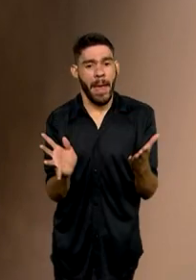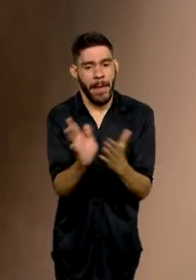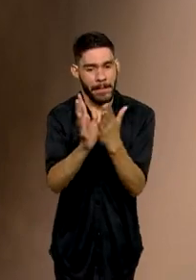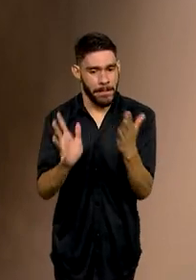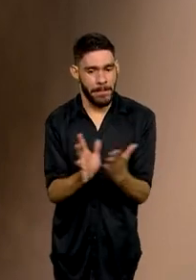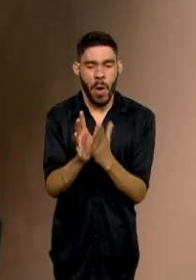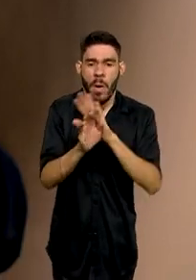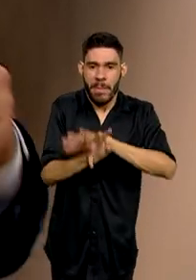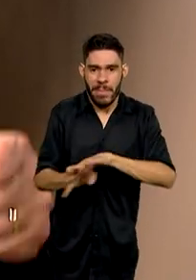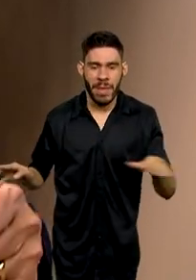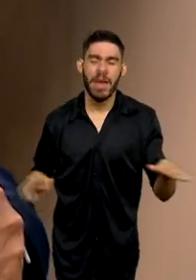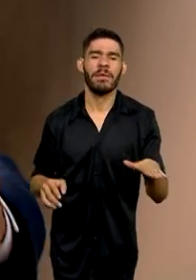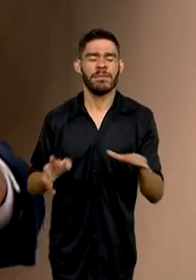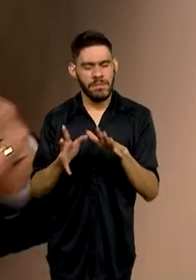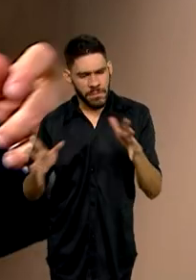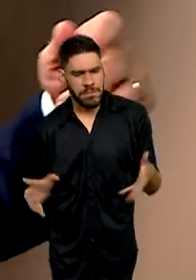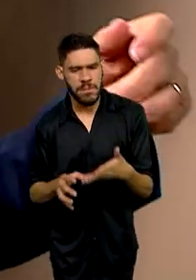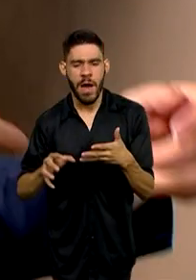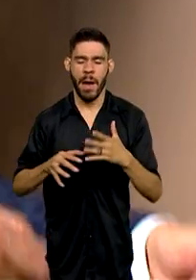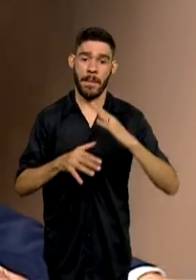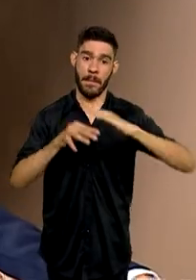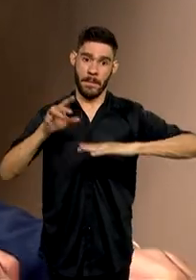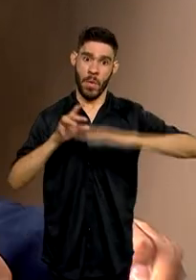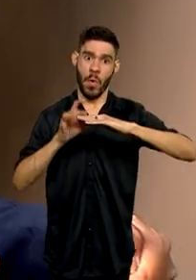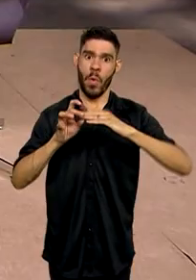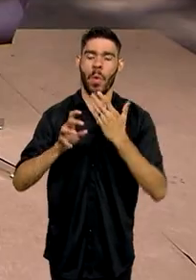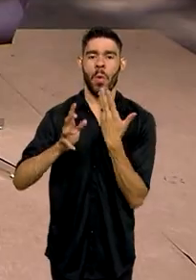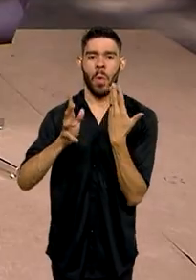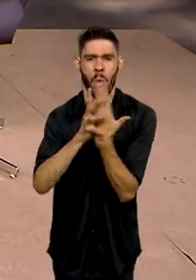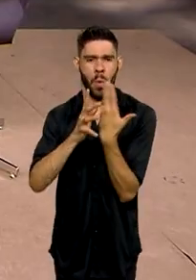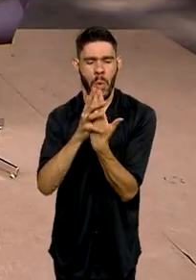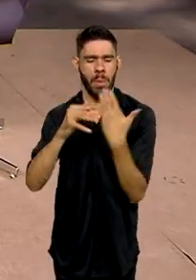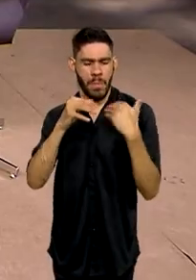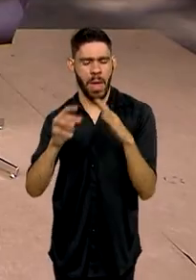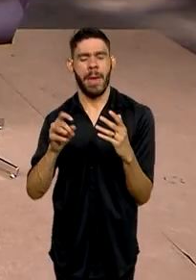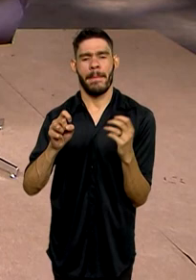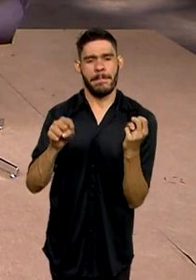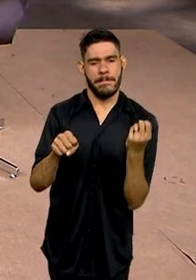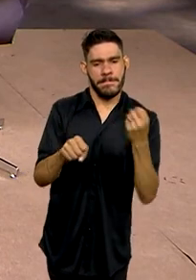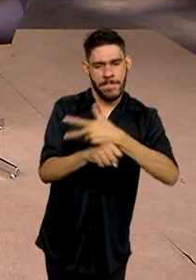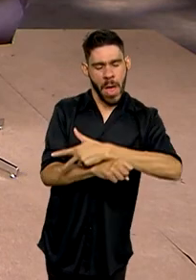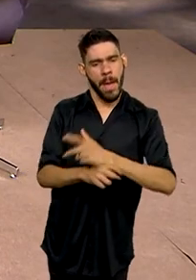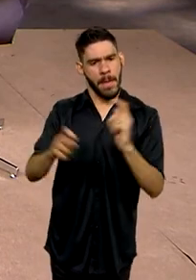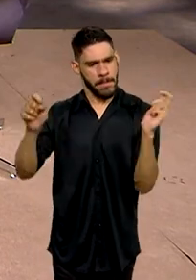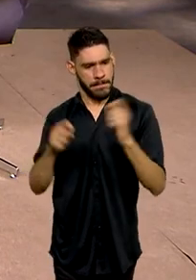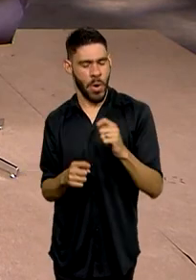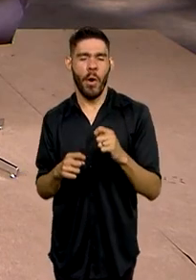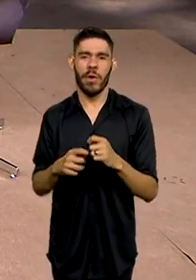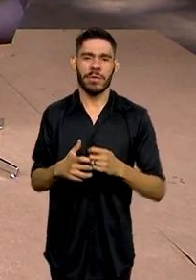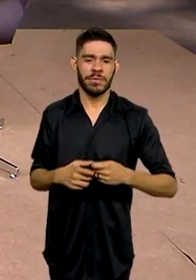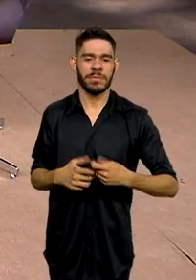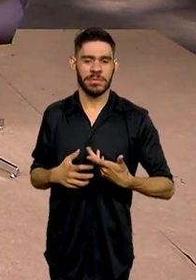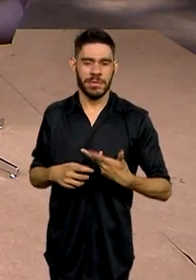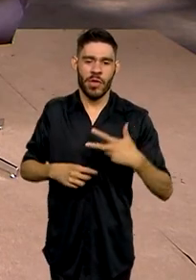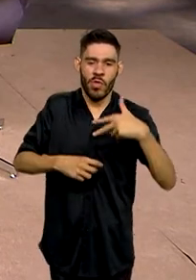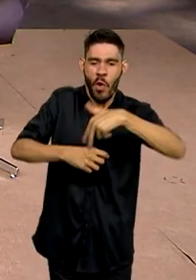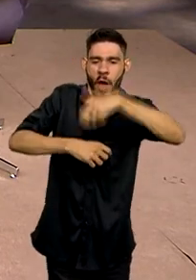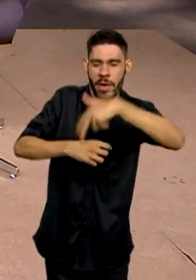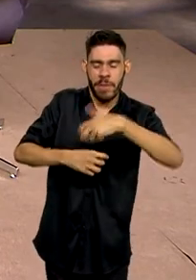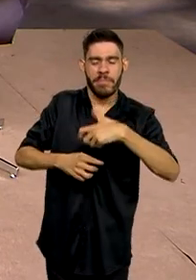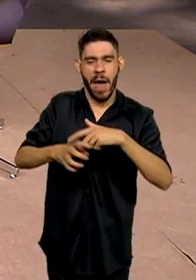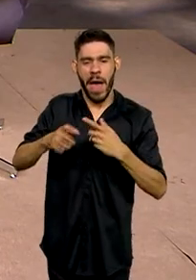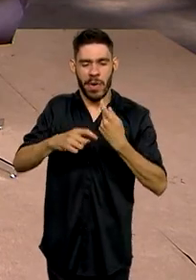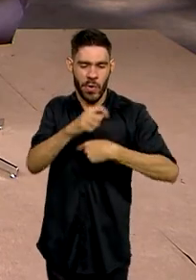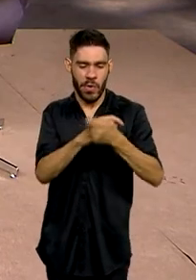Nós vamos estimular a qualificação, abrir oportunidade para o emprego. estou animado com o crescimento da economia. Olha aí